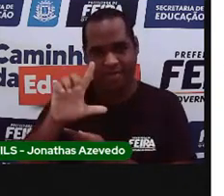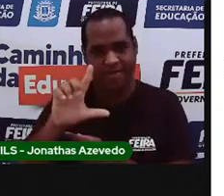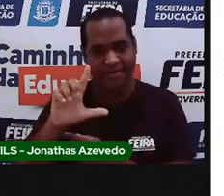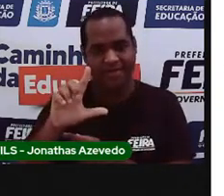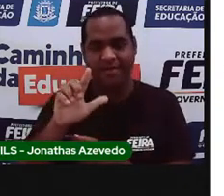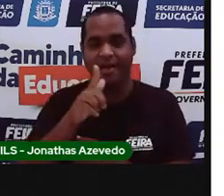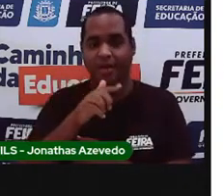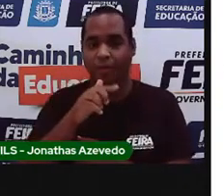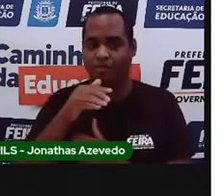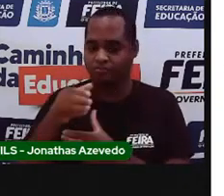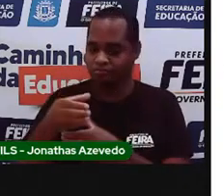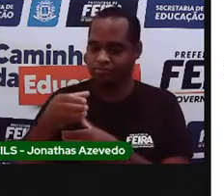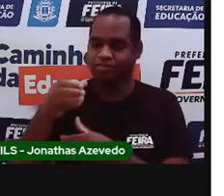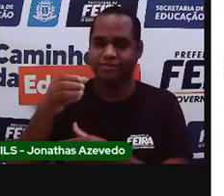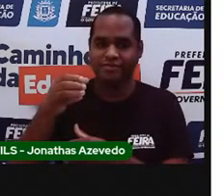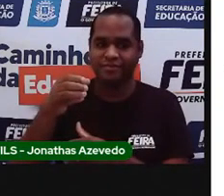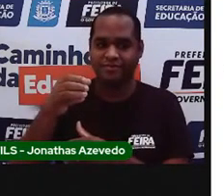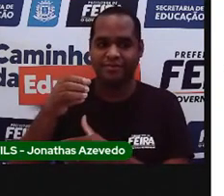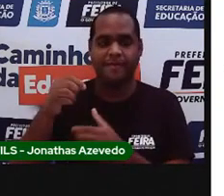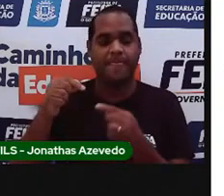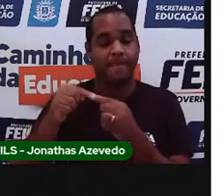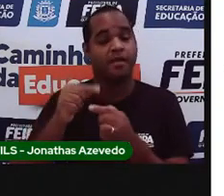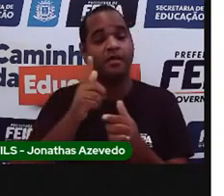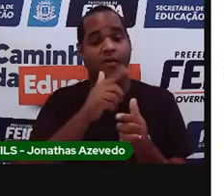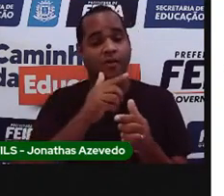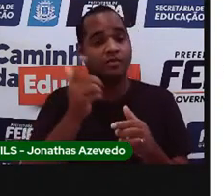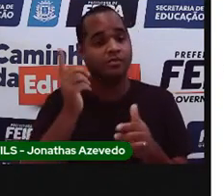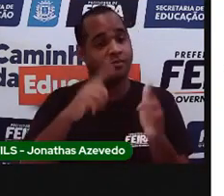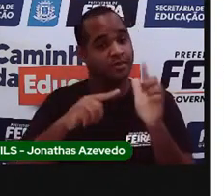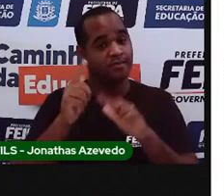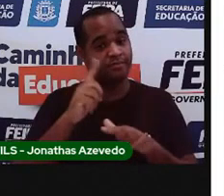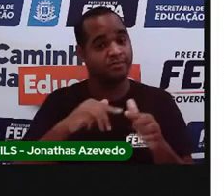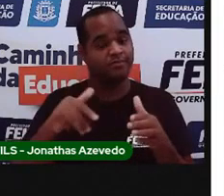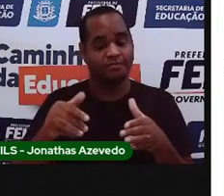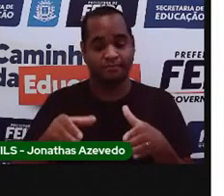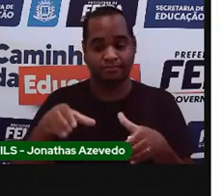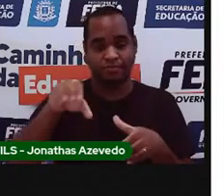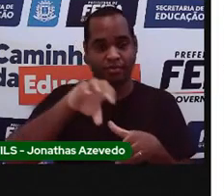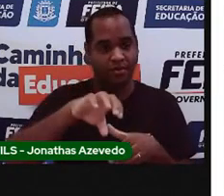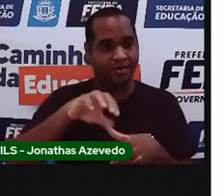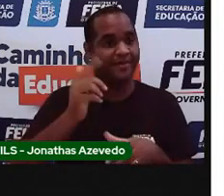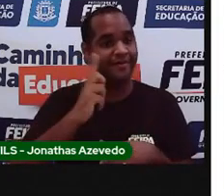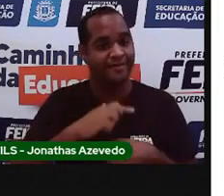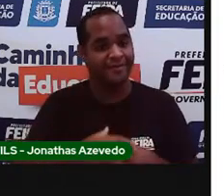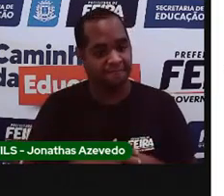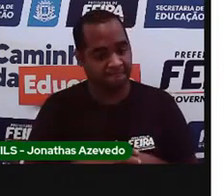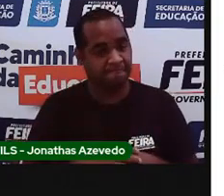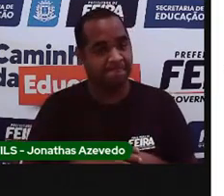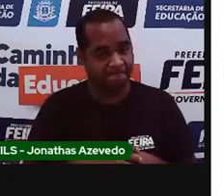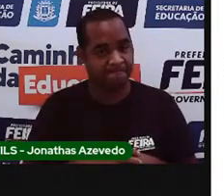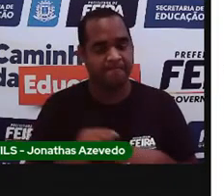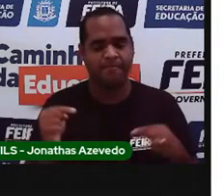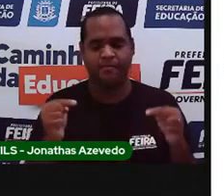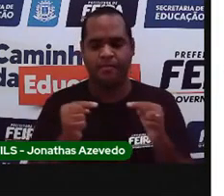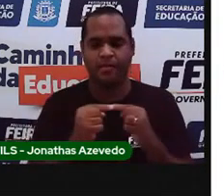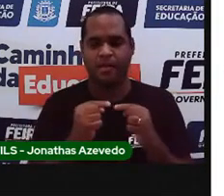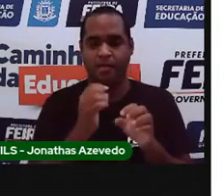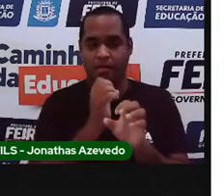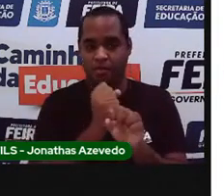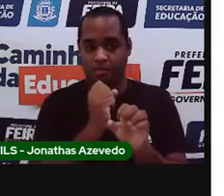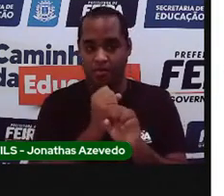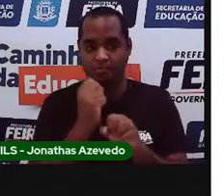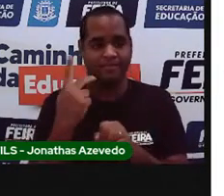de água que coube na xícara dela. Então, a mesma quantidade pode